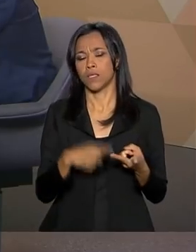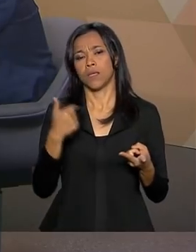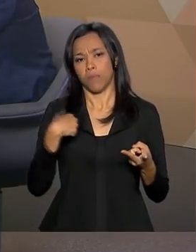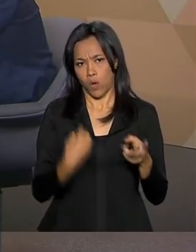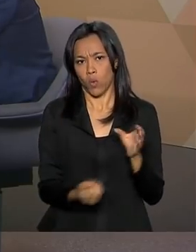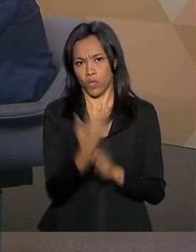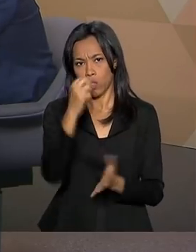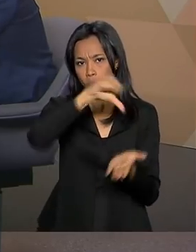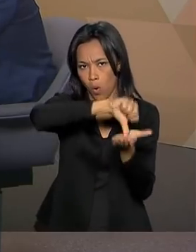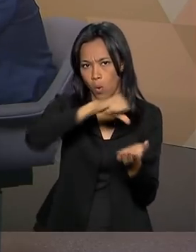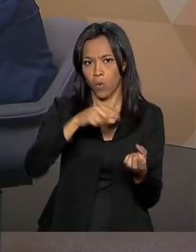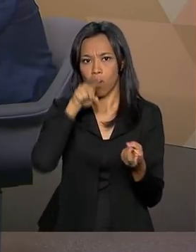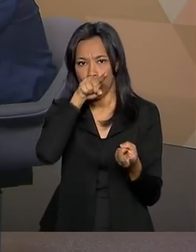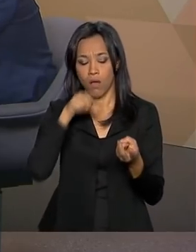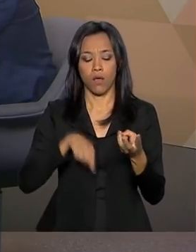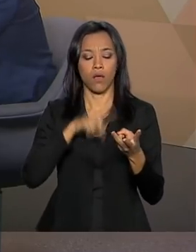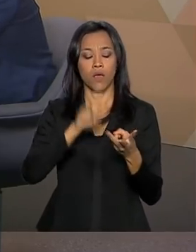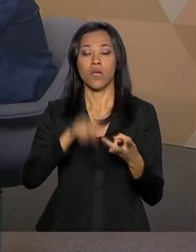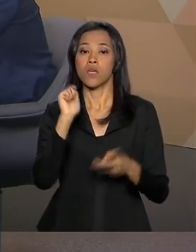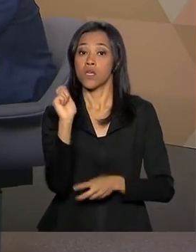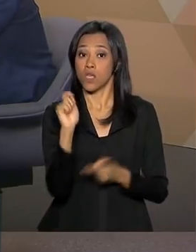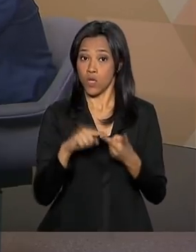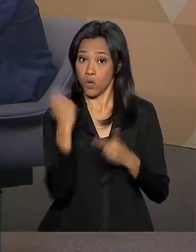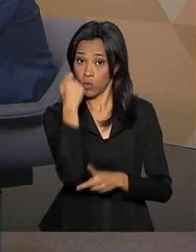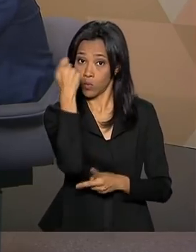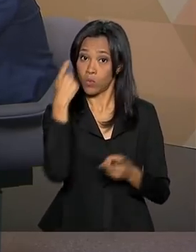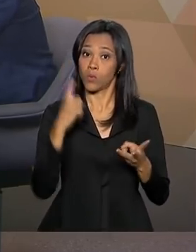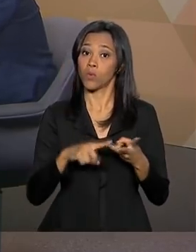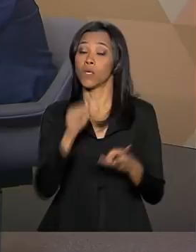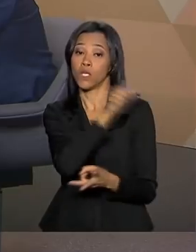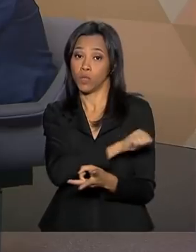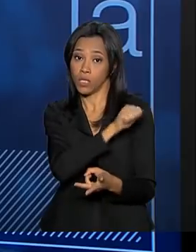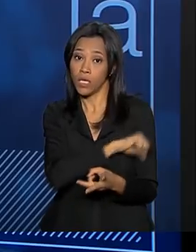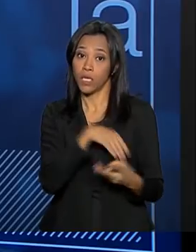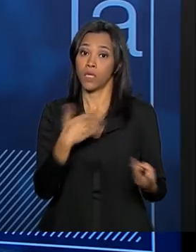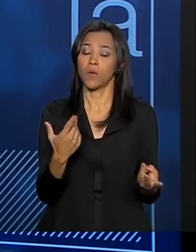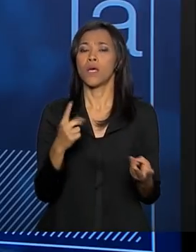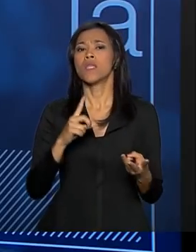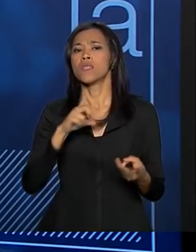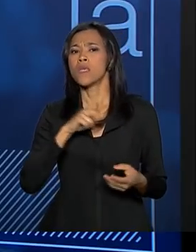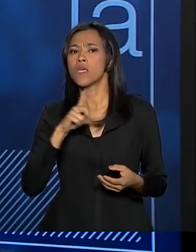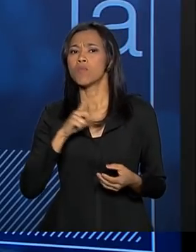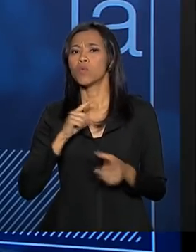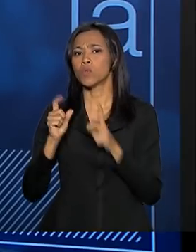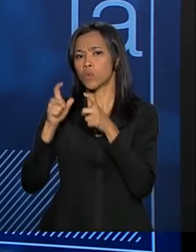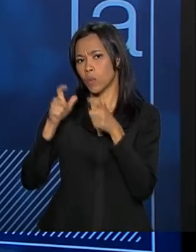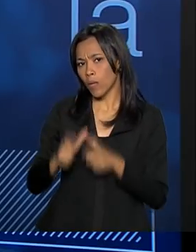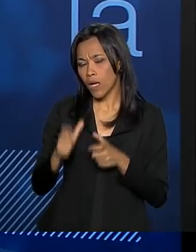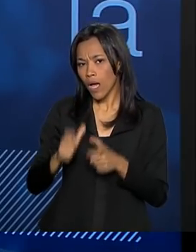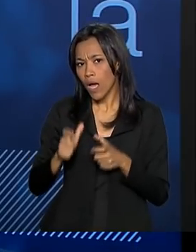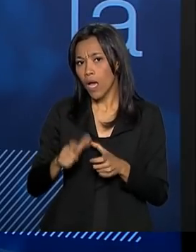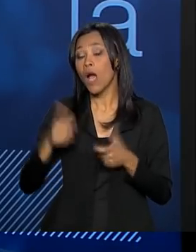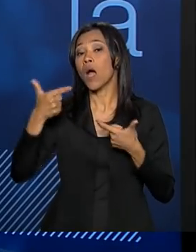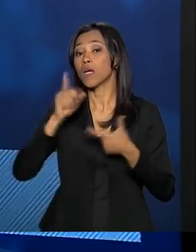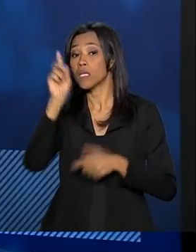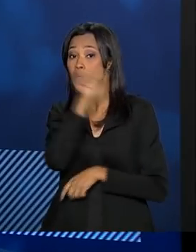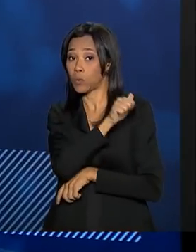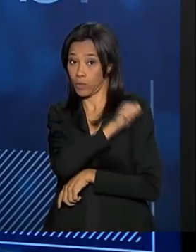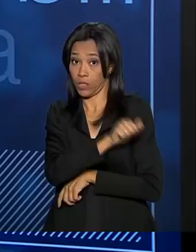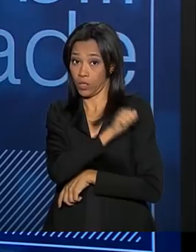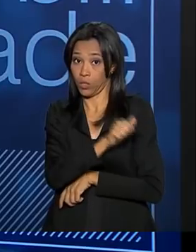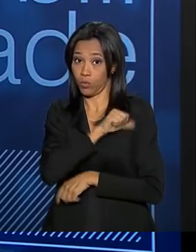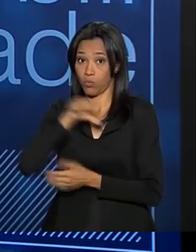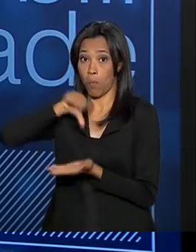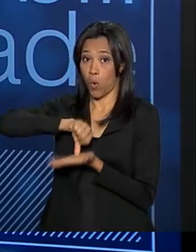possibilidade de fazer o polo no Rio Grande do Sul, no Rio de Janeiro, nós temos até um local na nossa Embrapa Solos, ali no Jardim Botânico. Enfim,